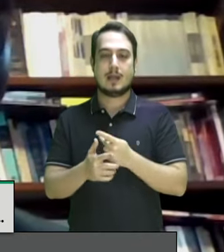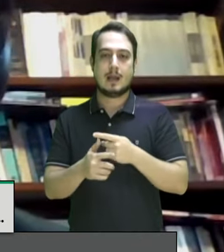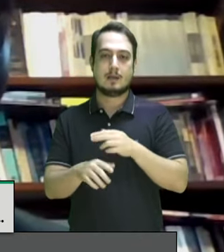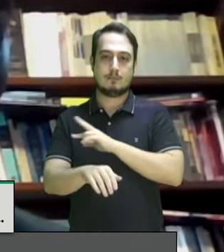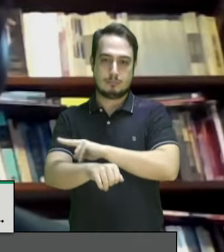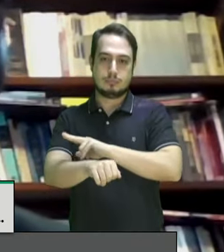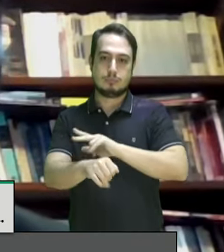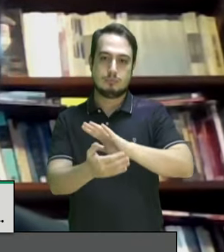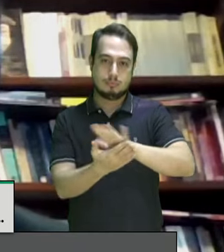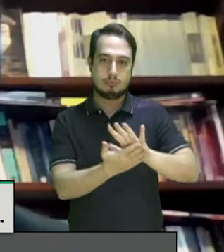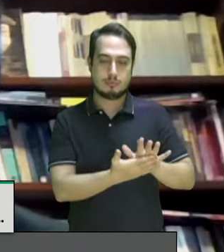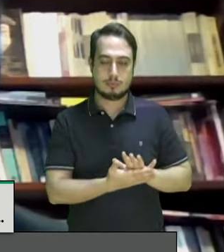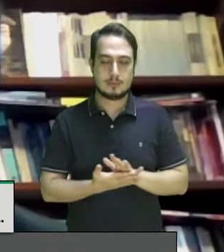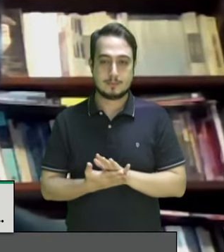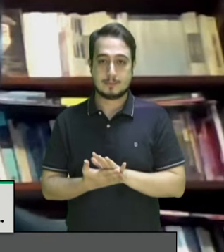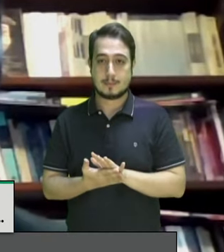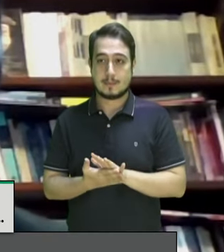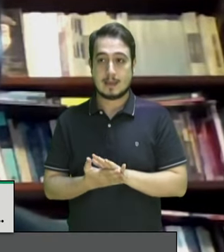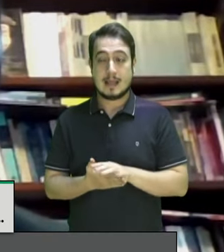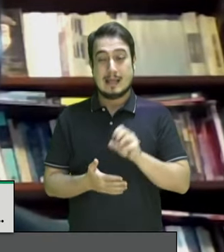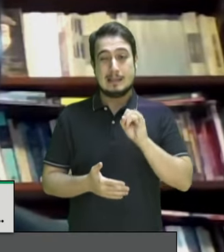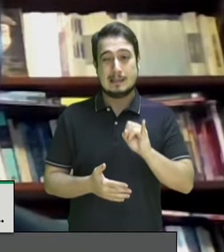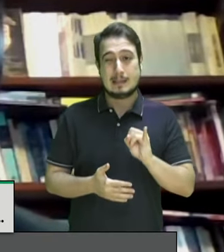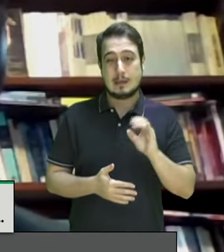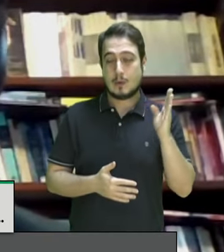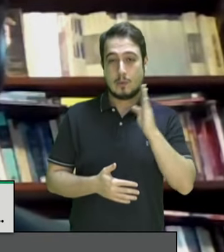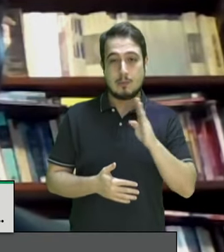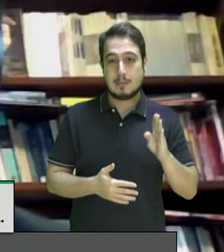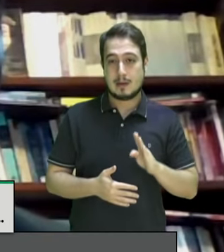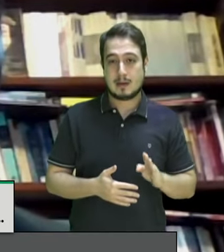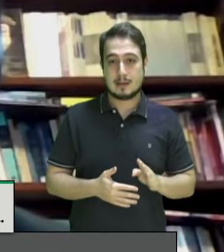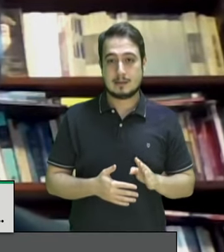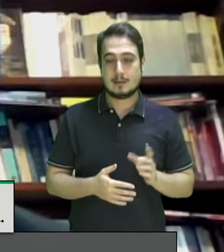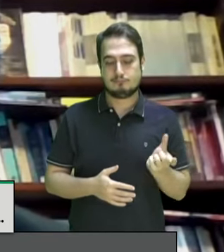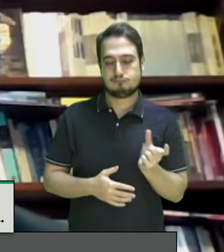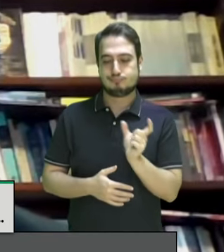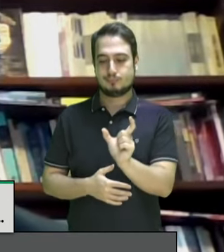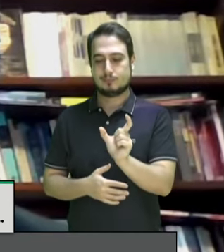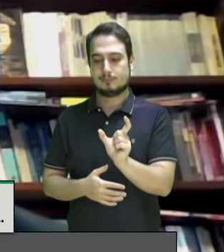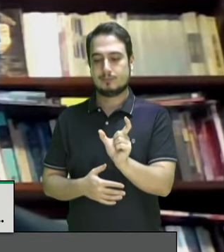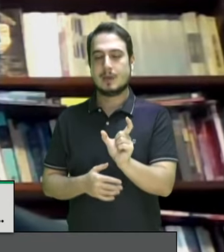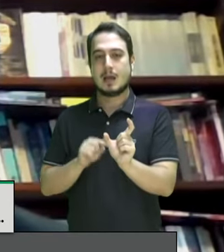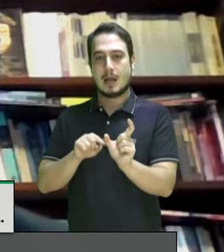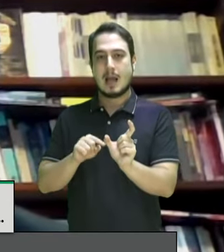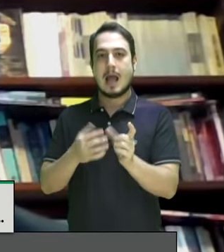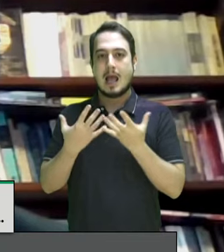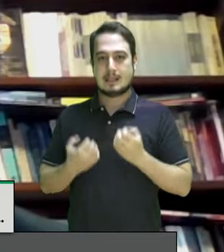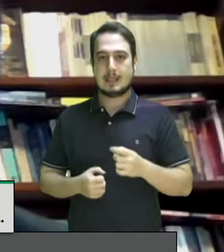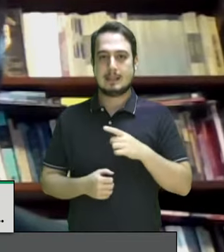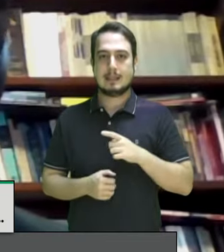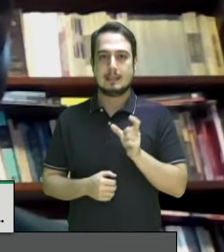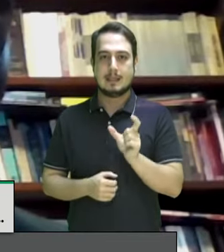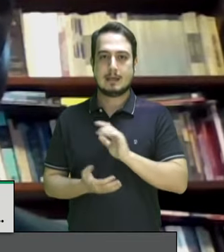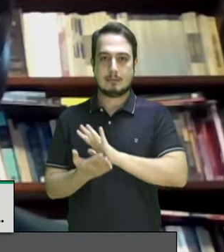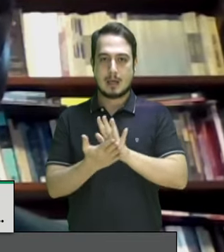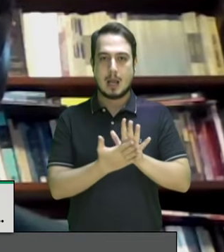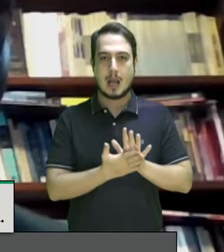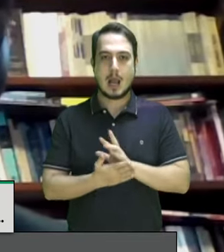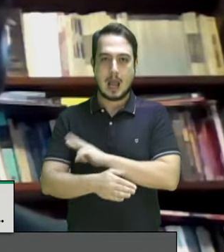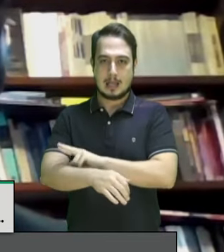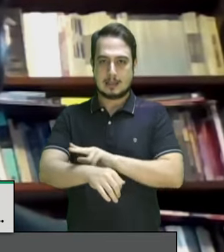orçamentária brasileira contém a palavra racismo é evidente que nós temos um caso